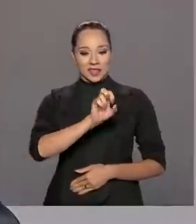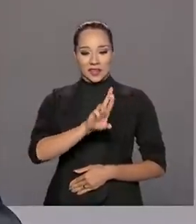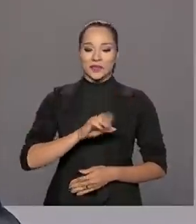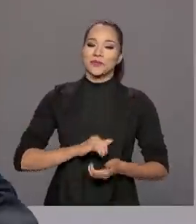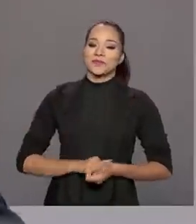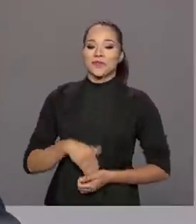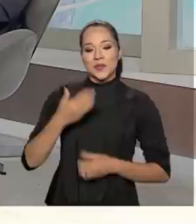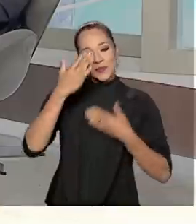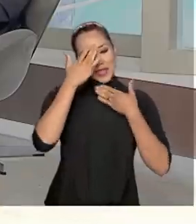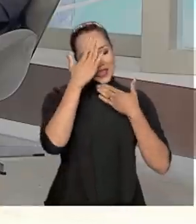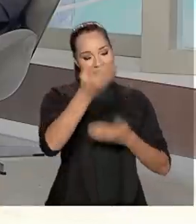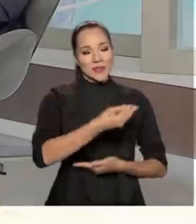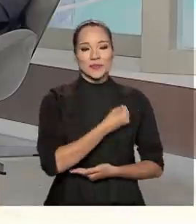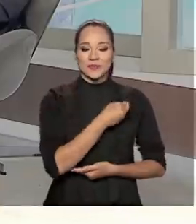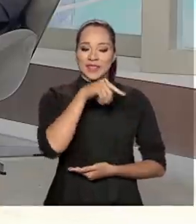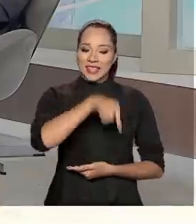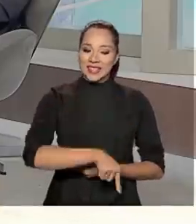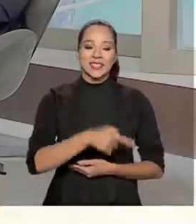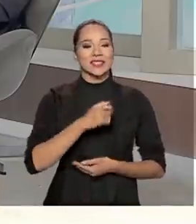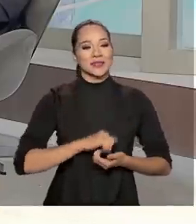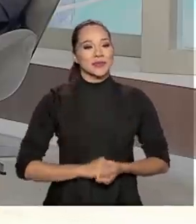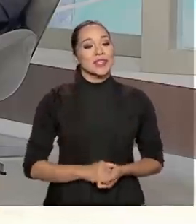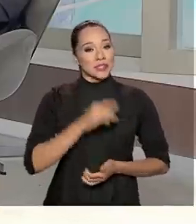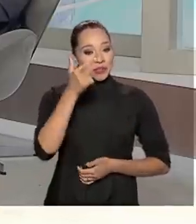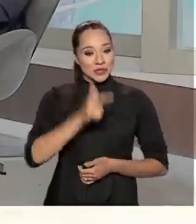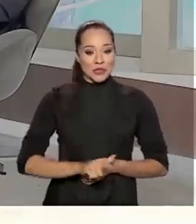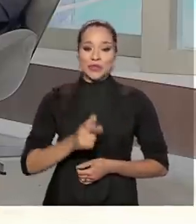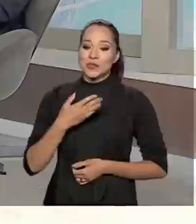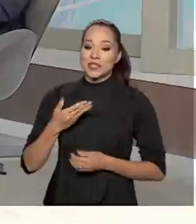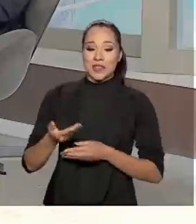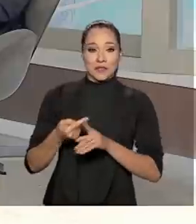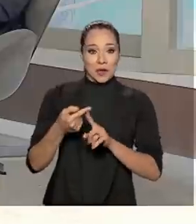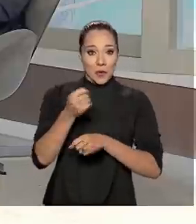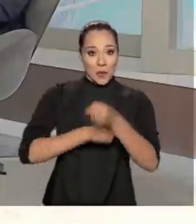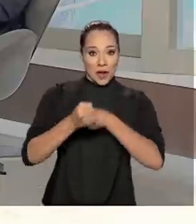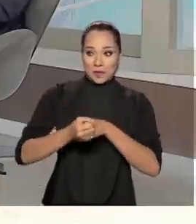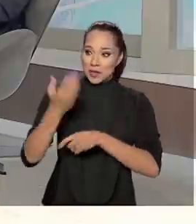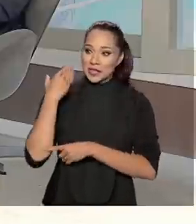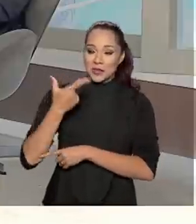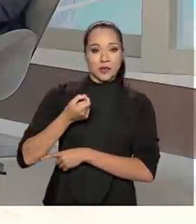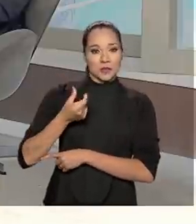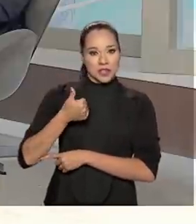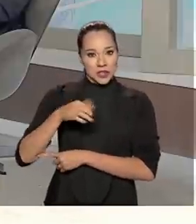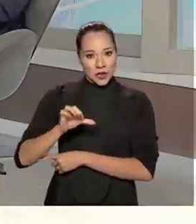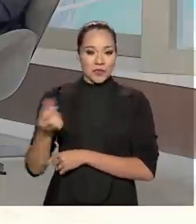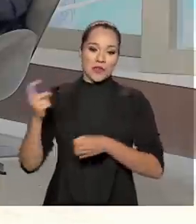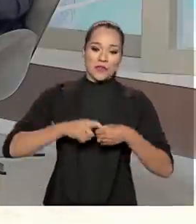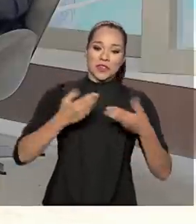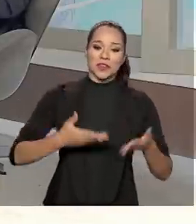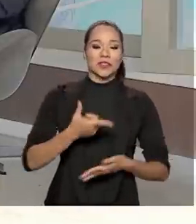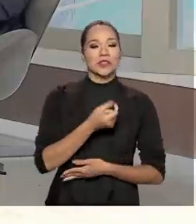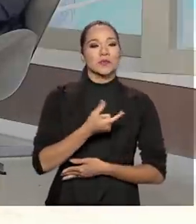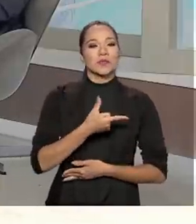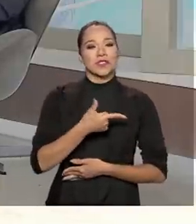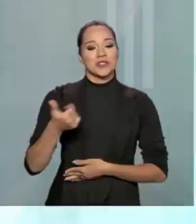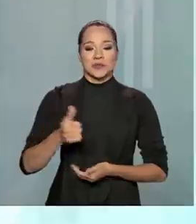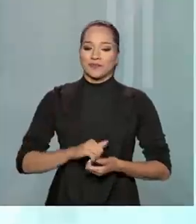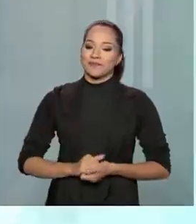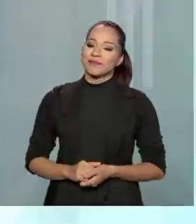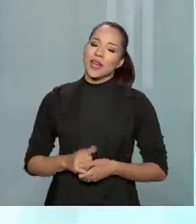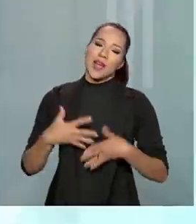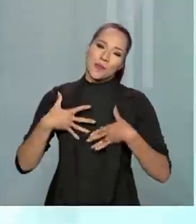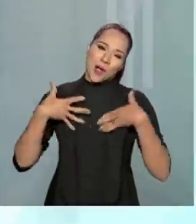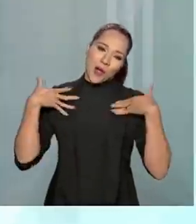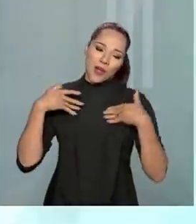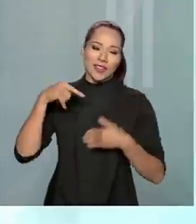Muito obrigado pela presença aqui no Brasil em Pauta. Mais uma vez, o senhor vem em 2019 e volta agora em 2021. Uma honra estar aqui no Brasil em